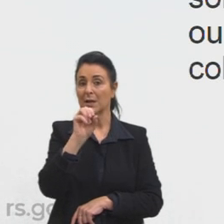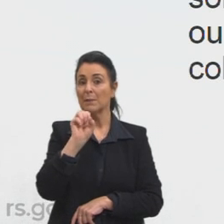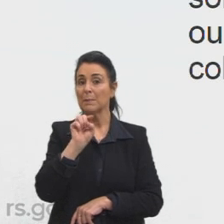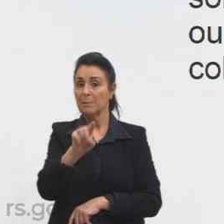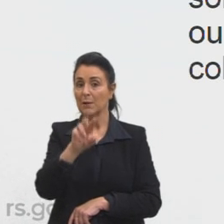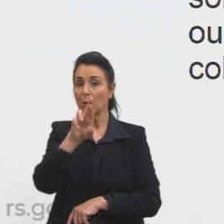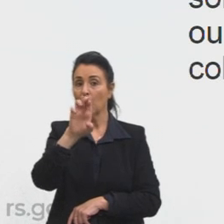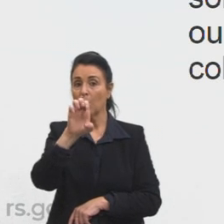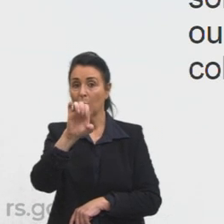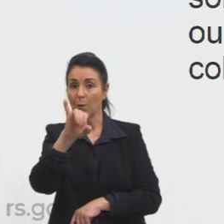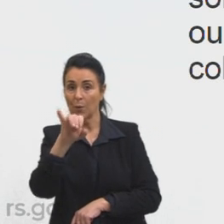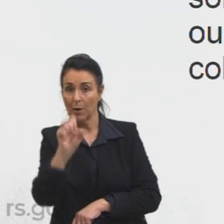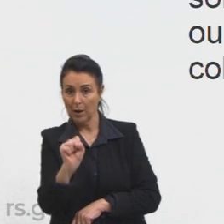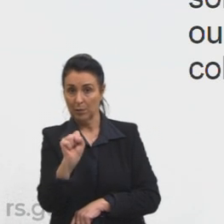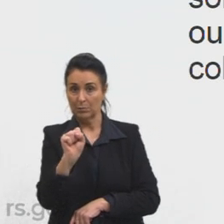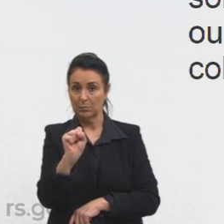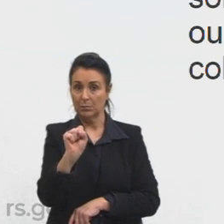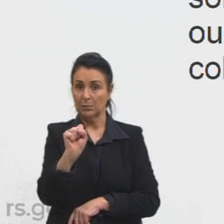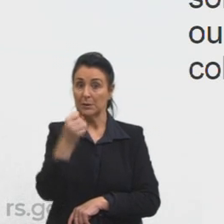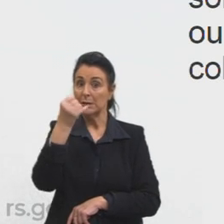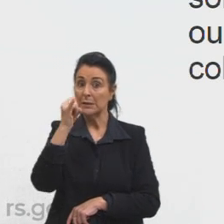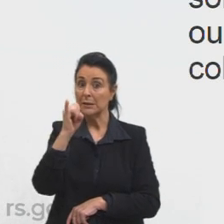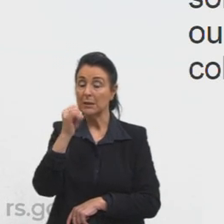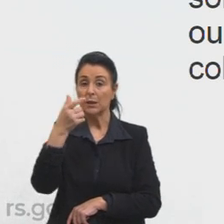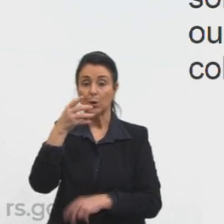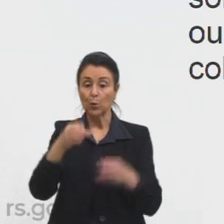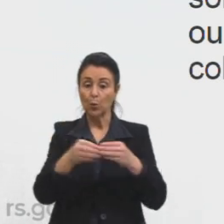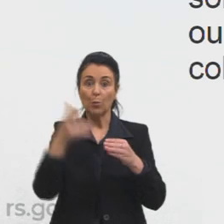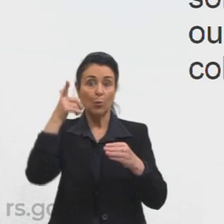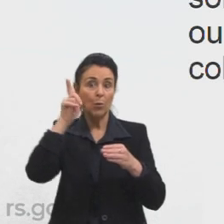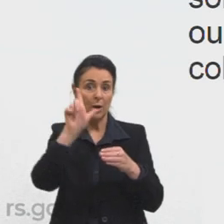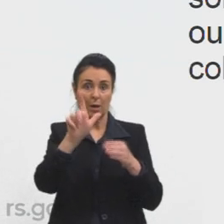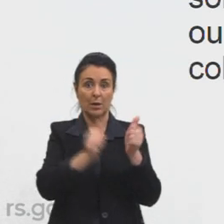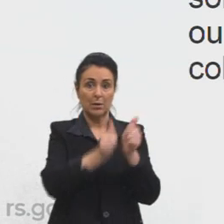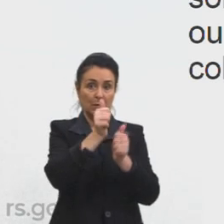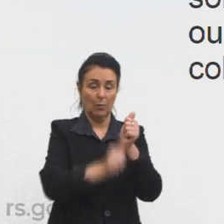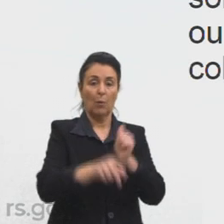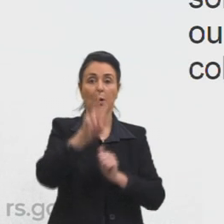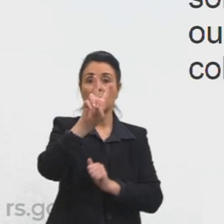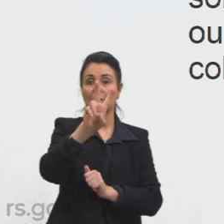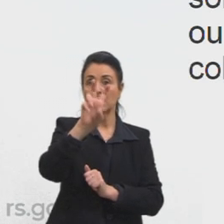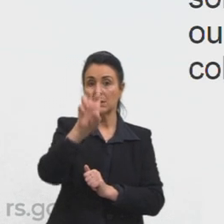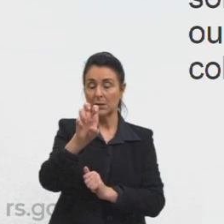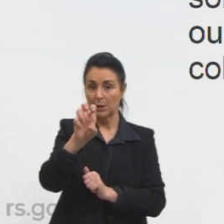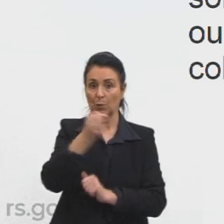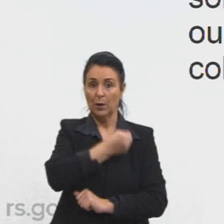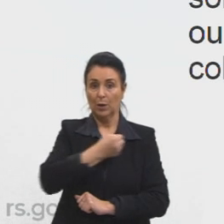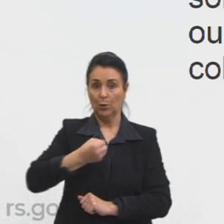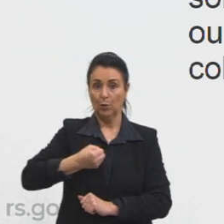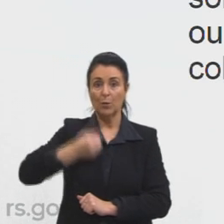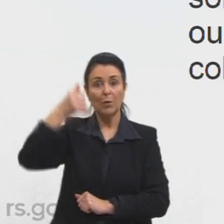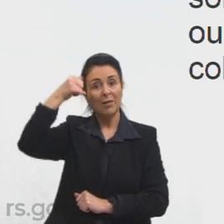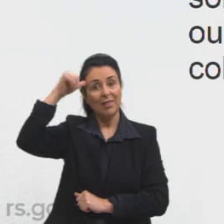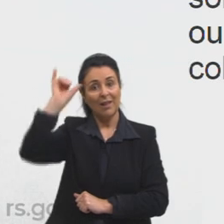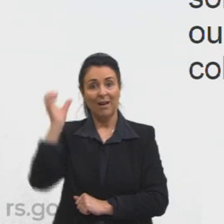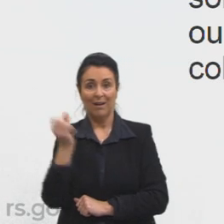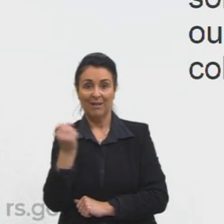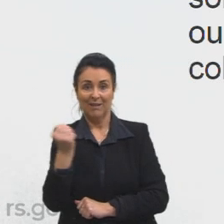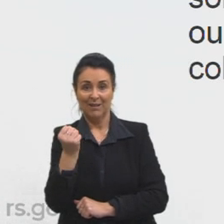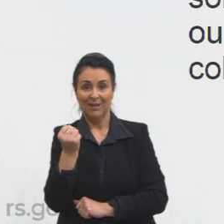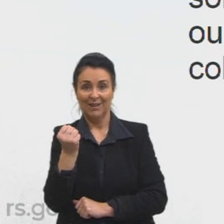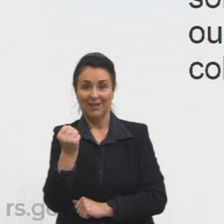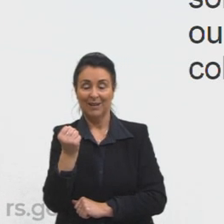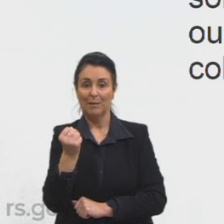recompensava uma vitória 25 o número da vaca valia 25